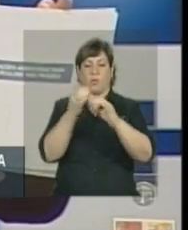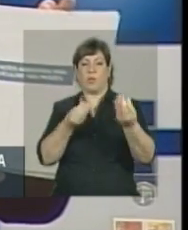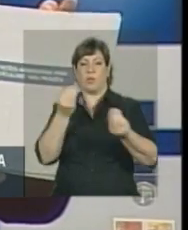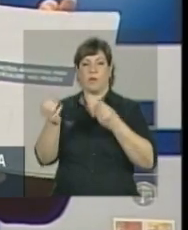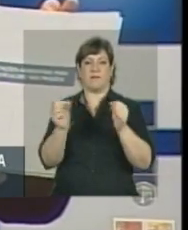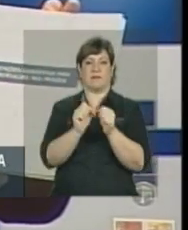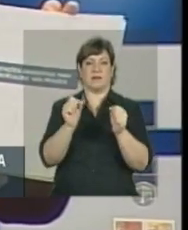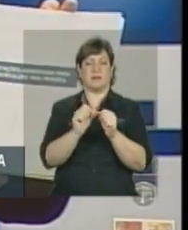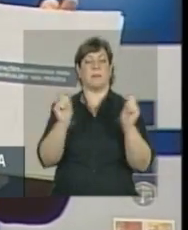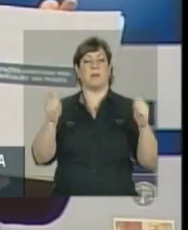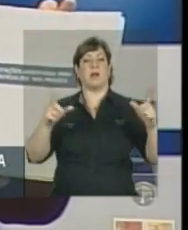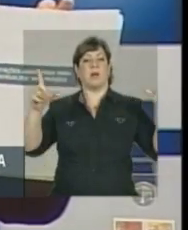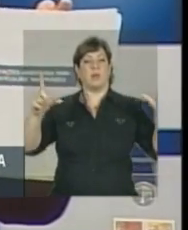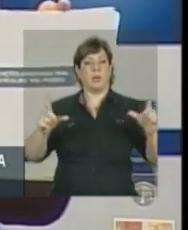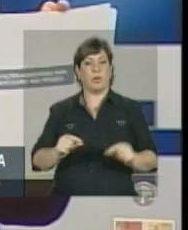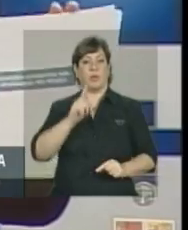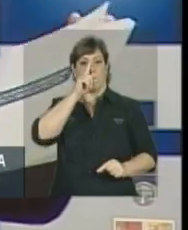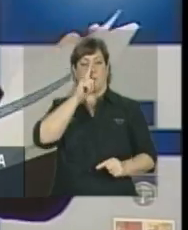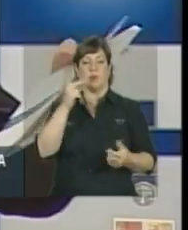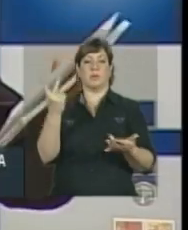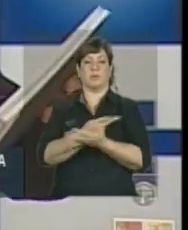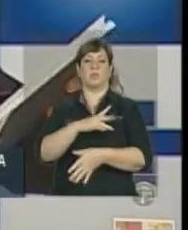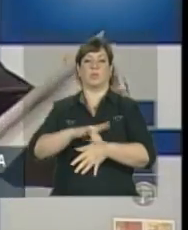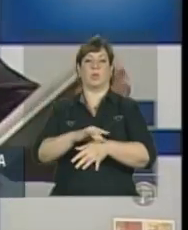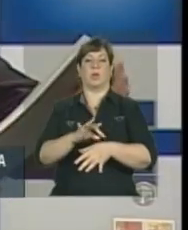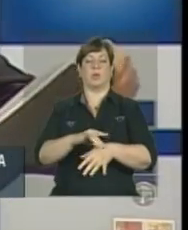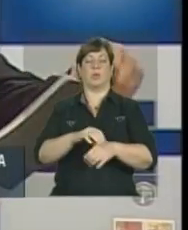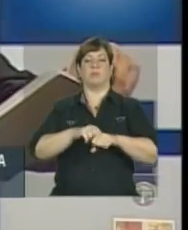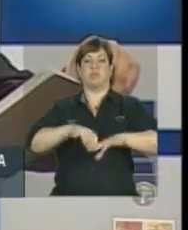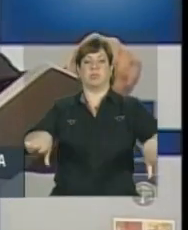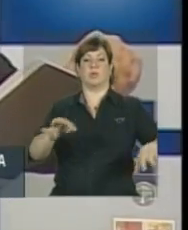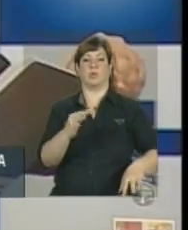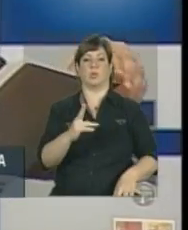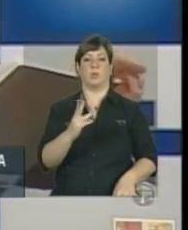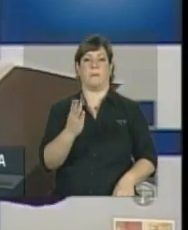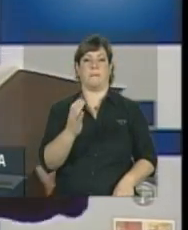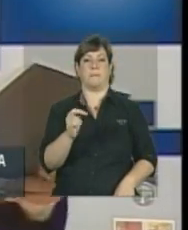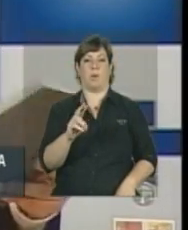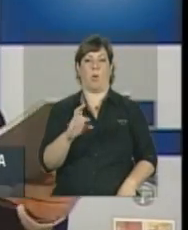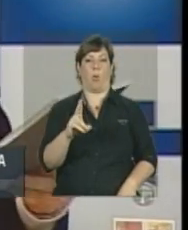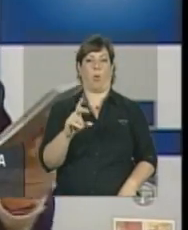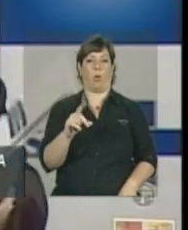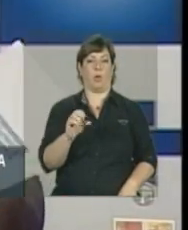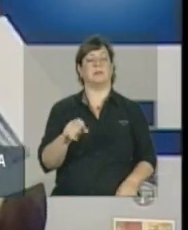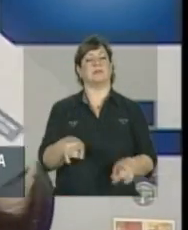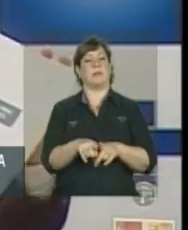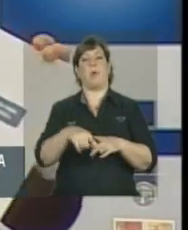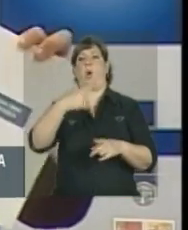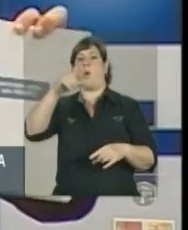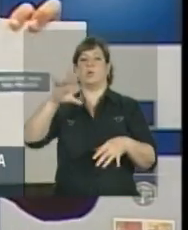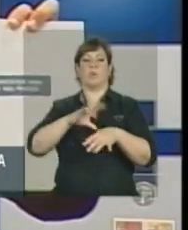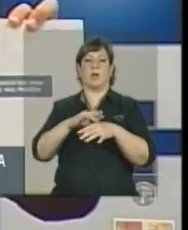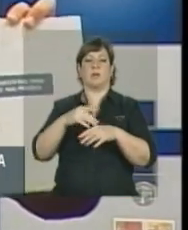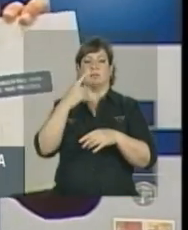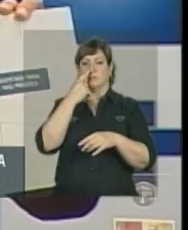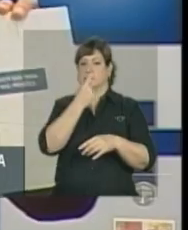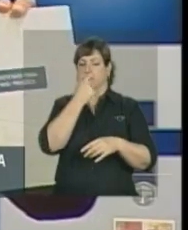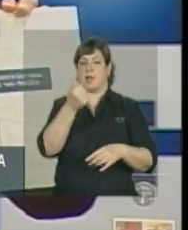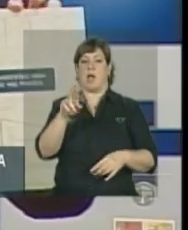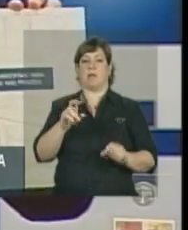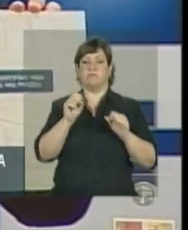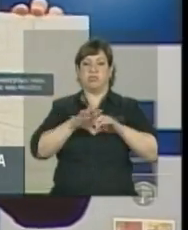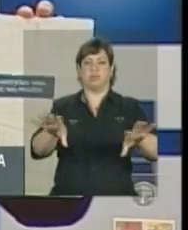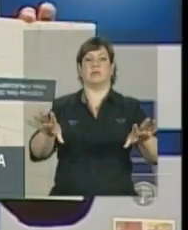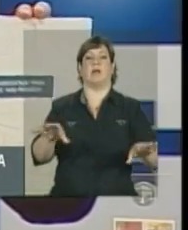que possam reduzir o risco de transmissão de tuberculose e certamente de outras doenças de transmissão por via respiratória.